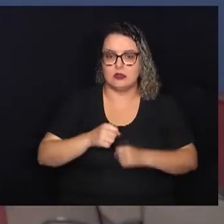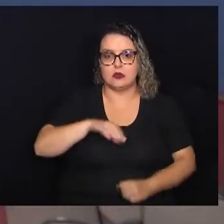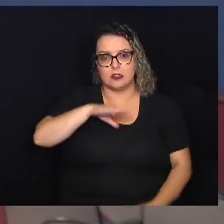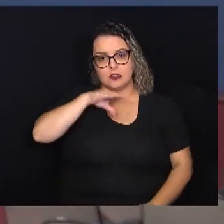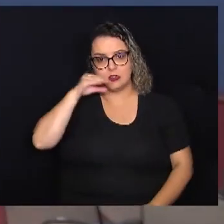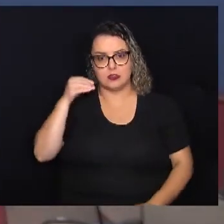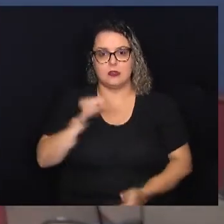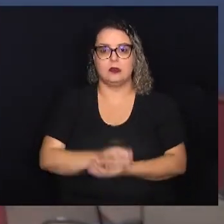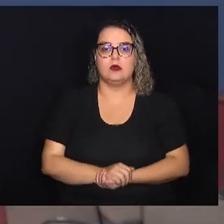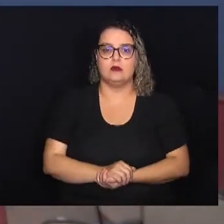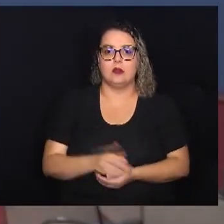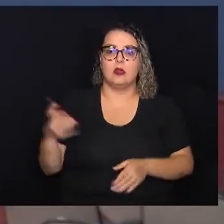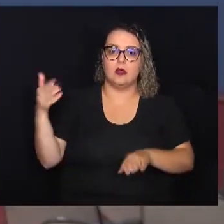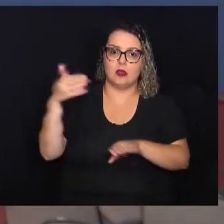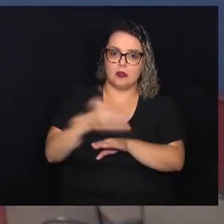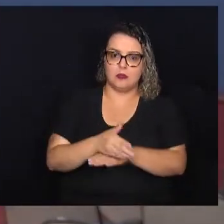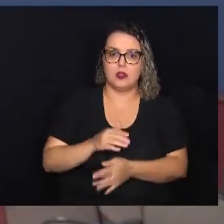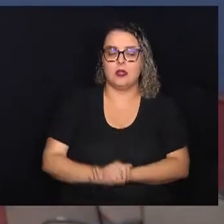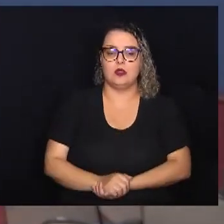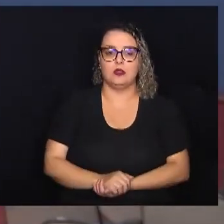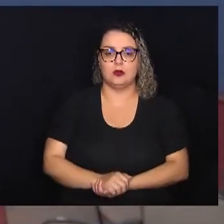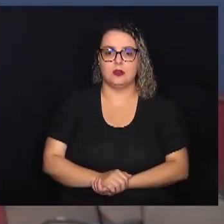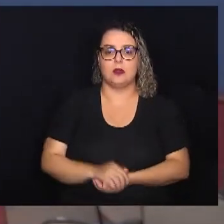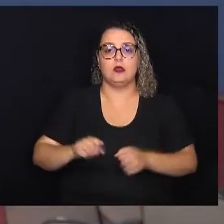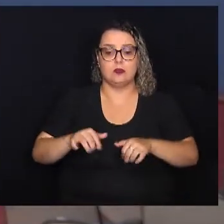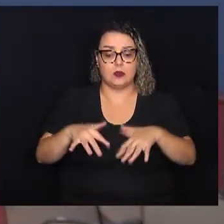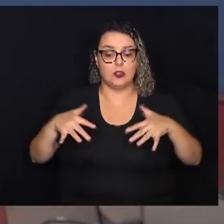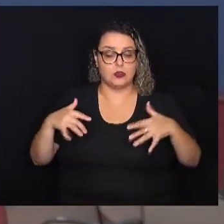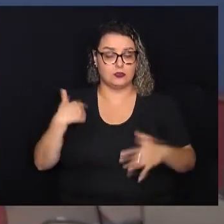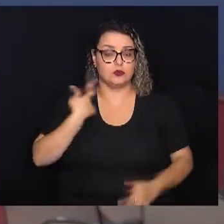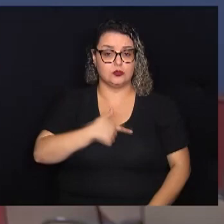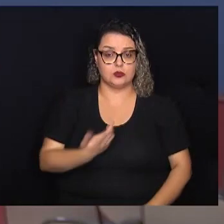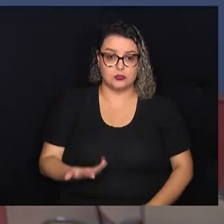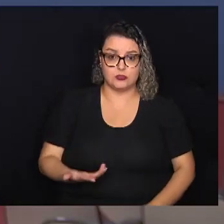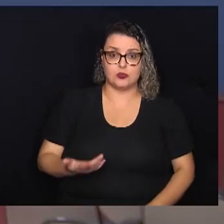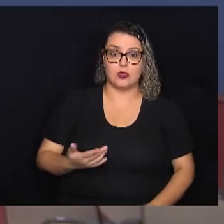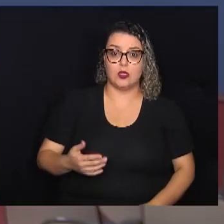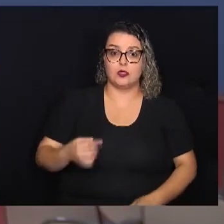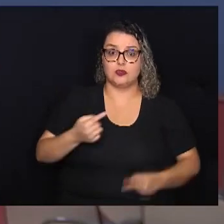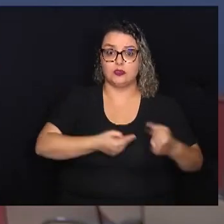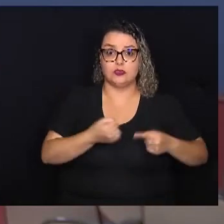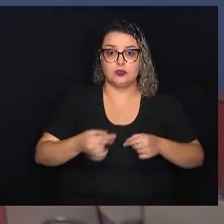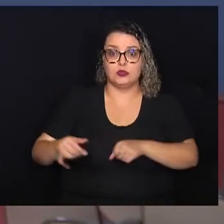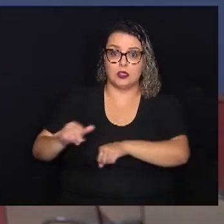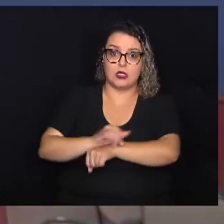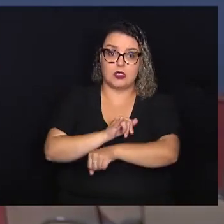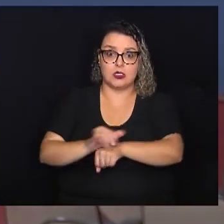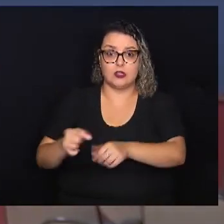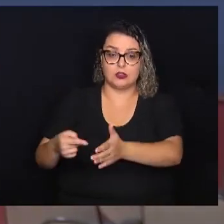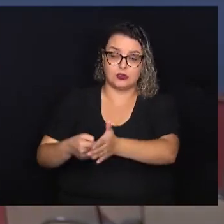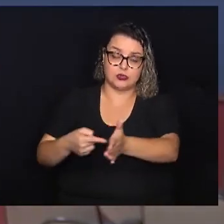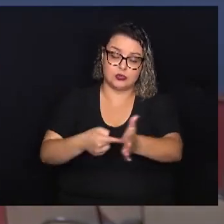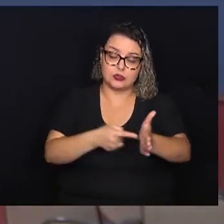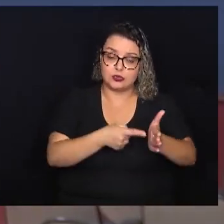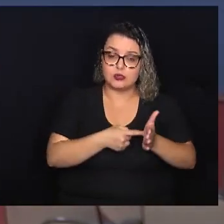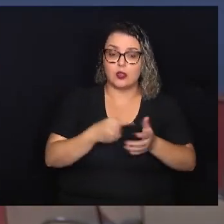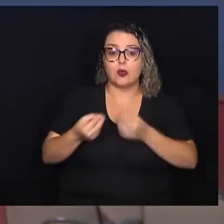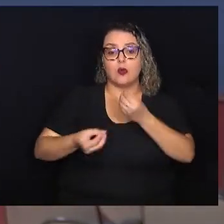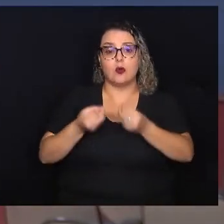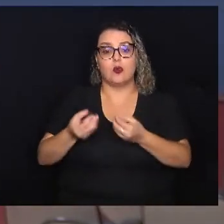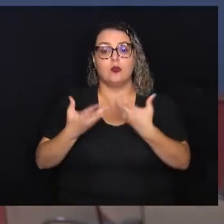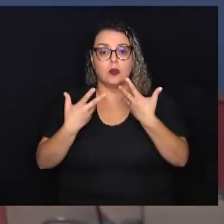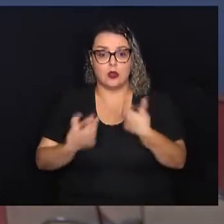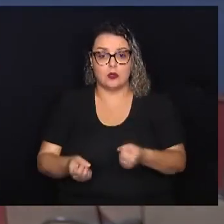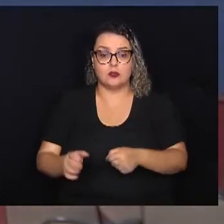que vai participar aqui também da audiência, nós estamos discutindo mecanismos de denúncia, como que a gente recebe